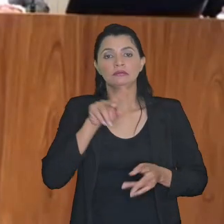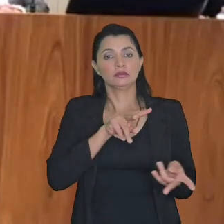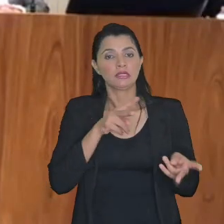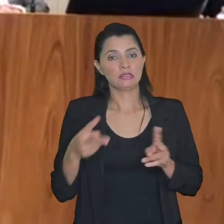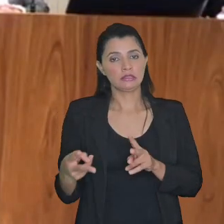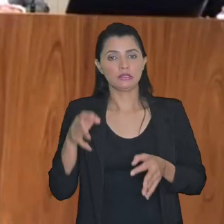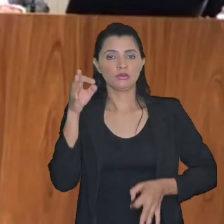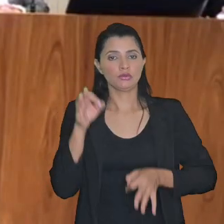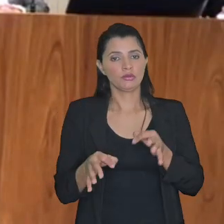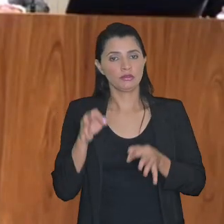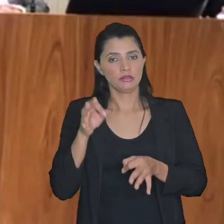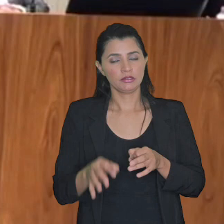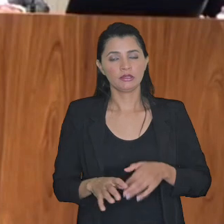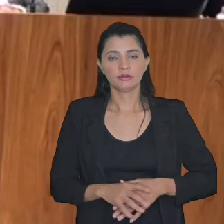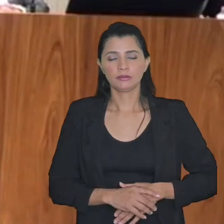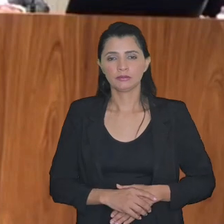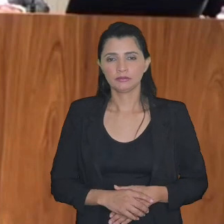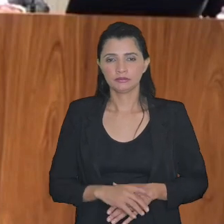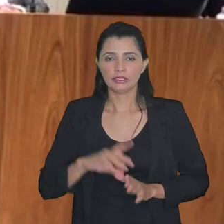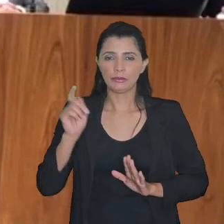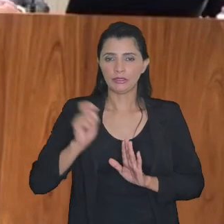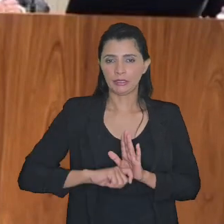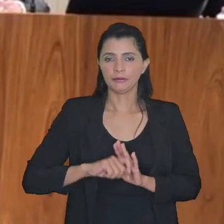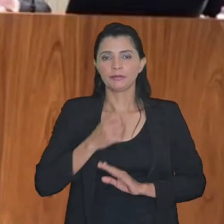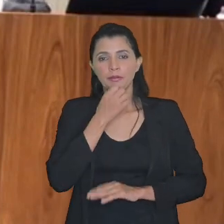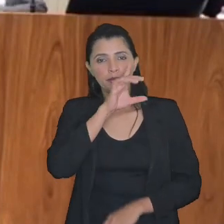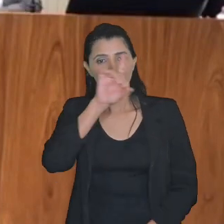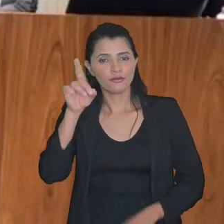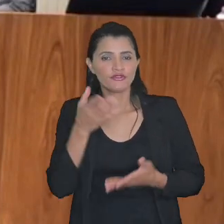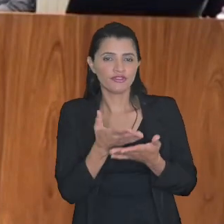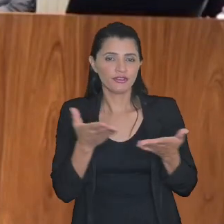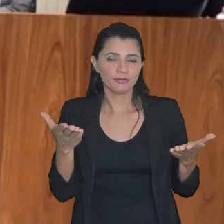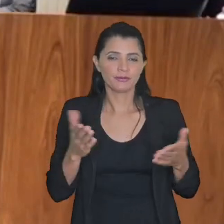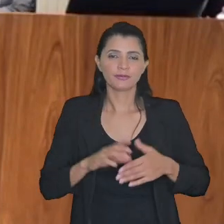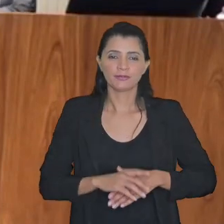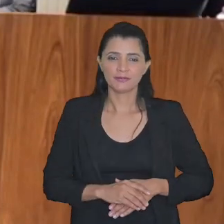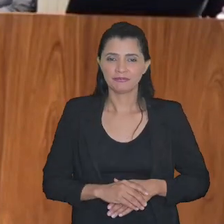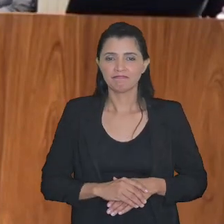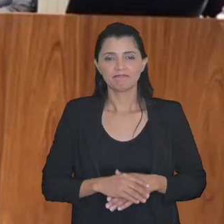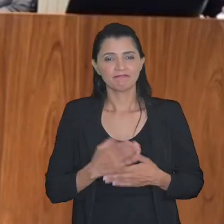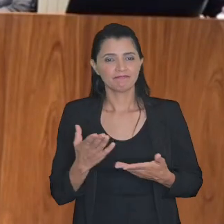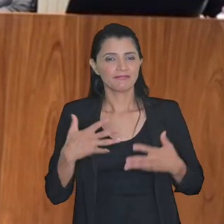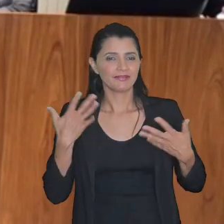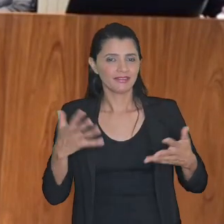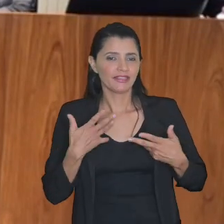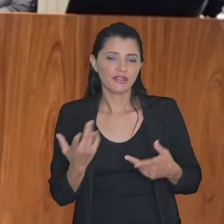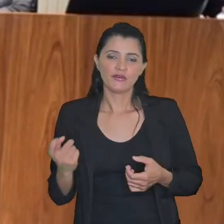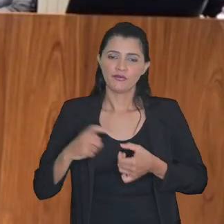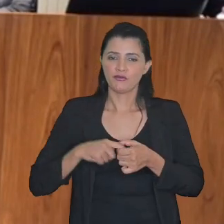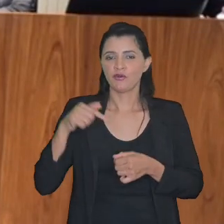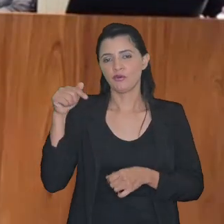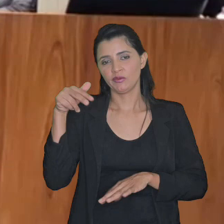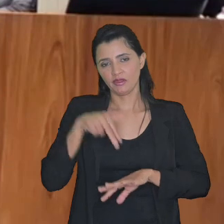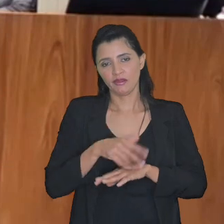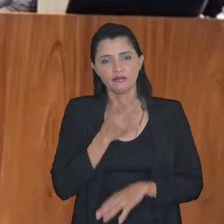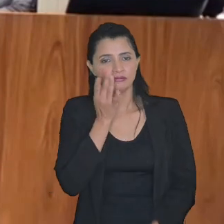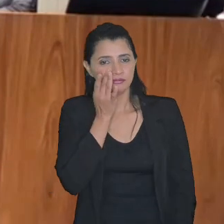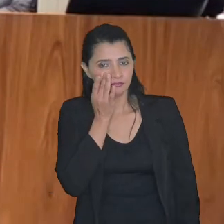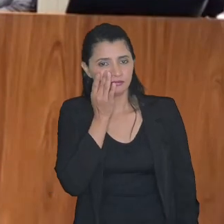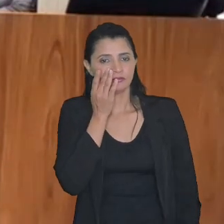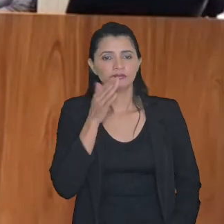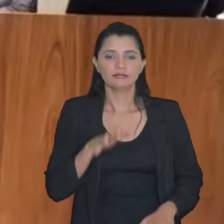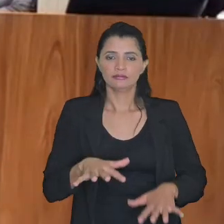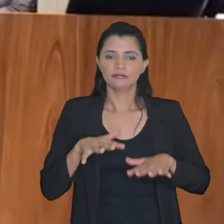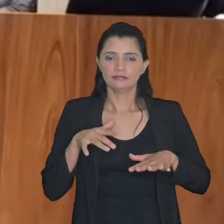transação tributária bom dia a todos é uma enorme alegria estar de volta presencialmente